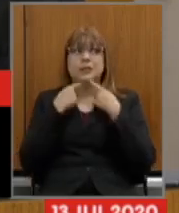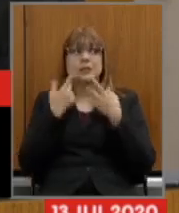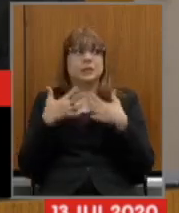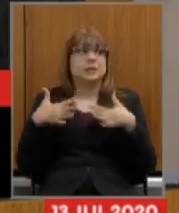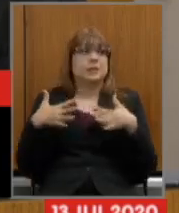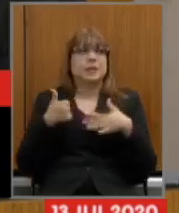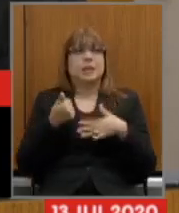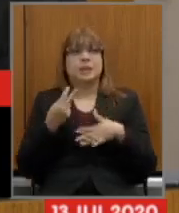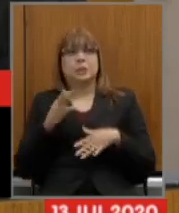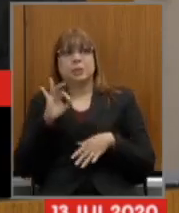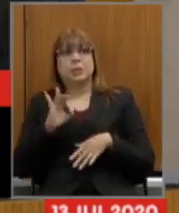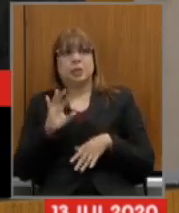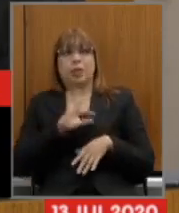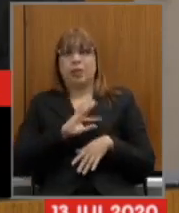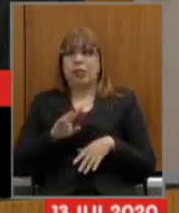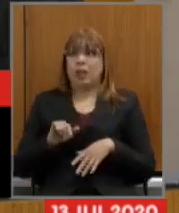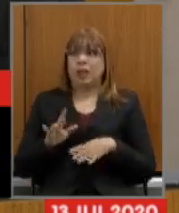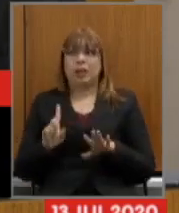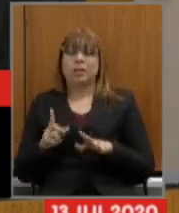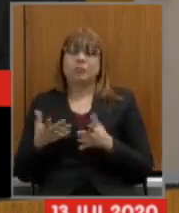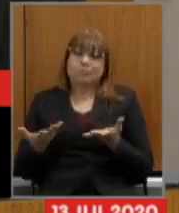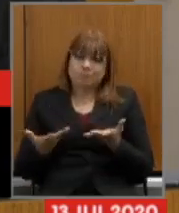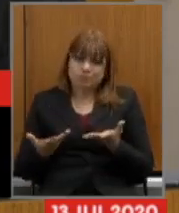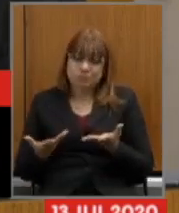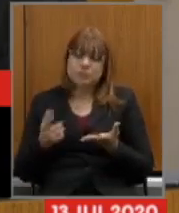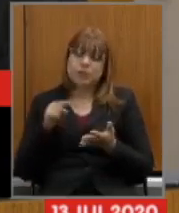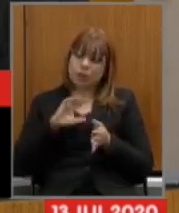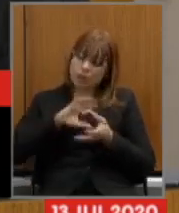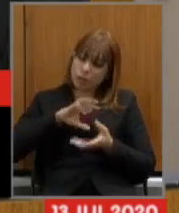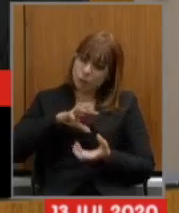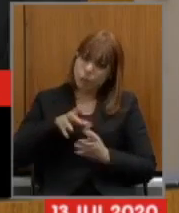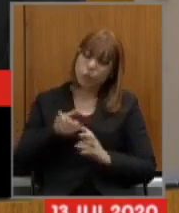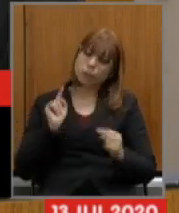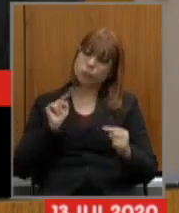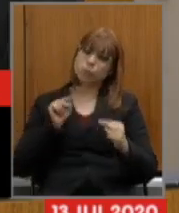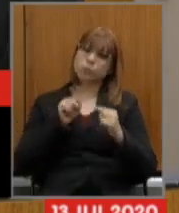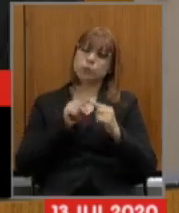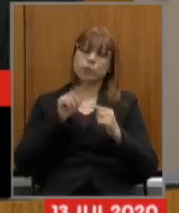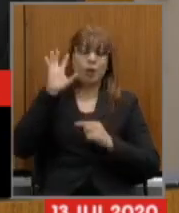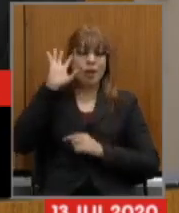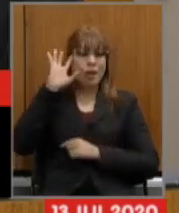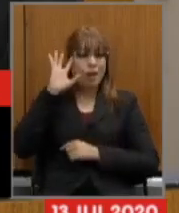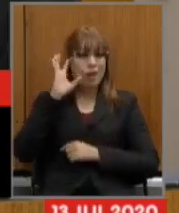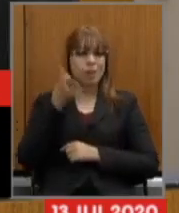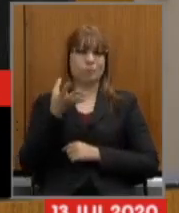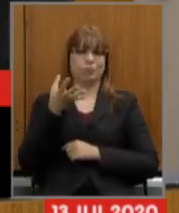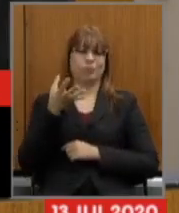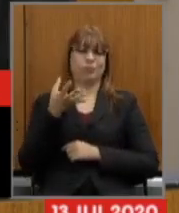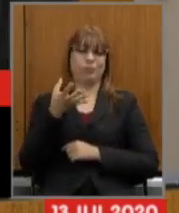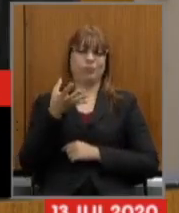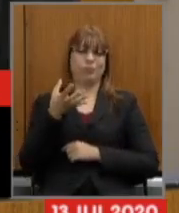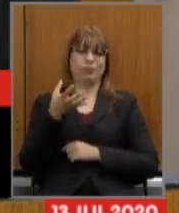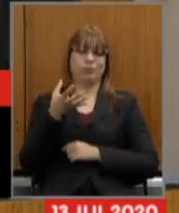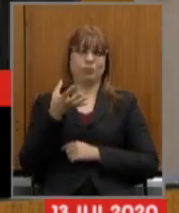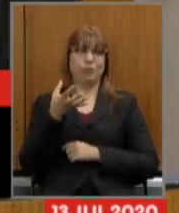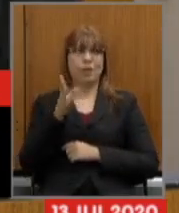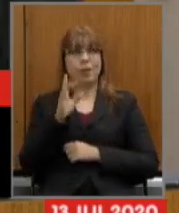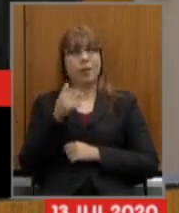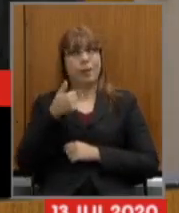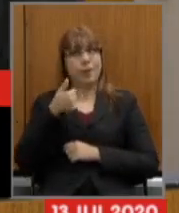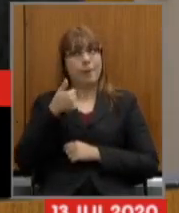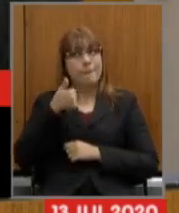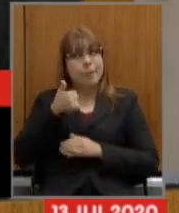terceiro essa reforma é para resolver ou é um primeiro passo